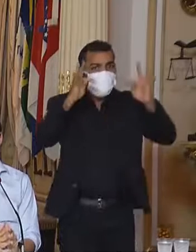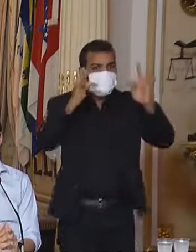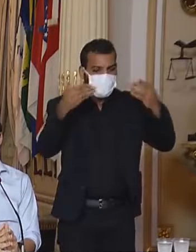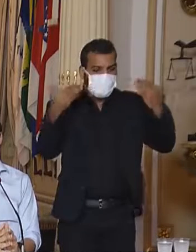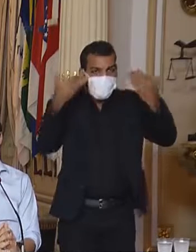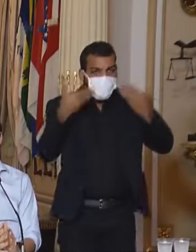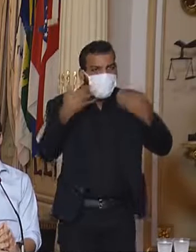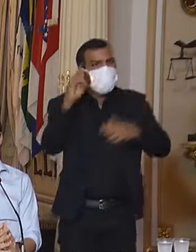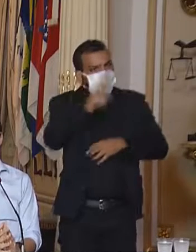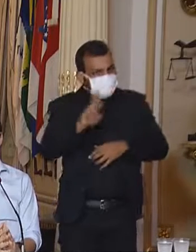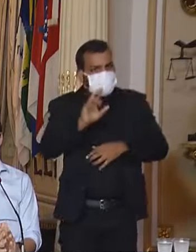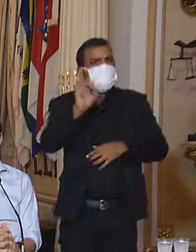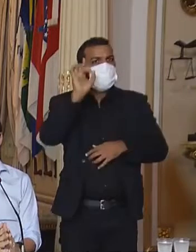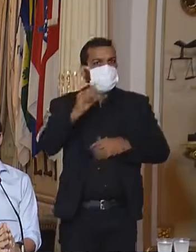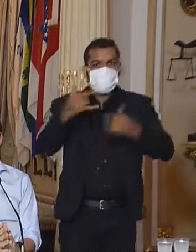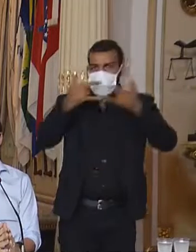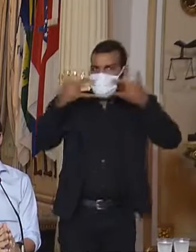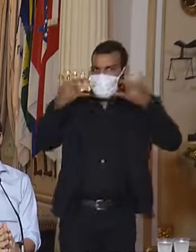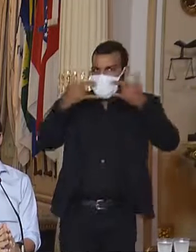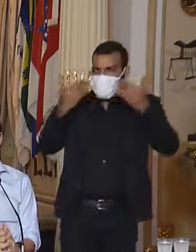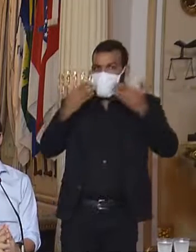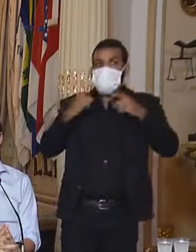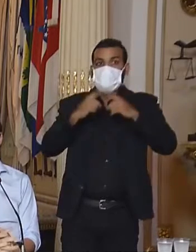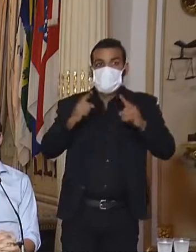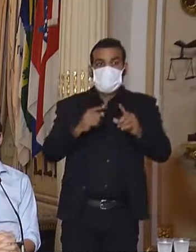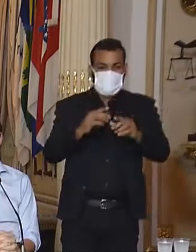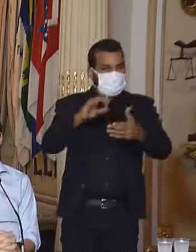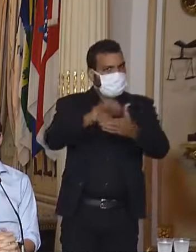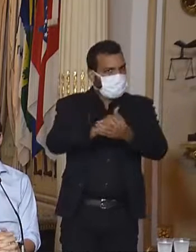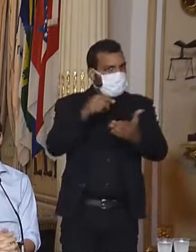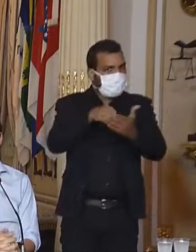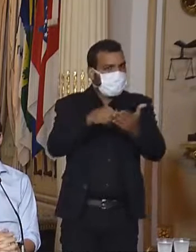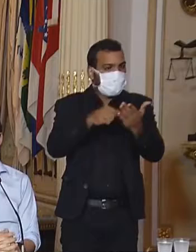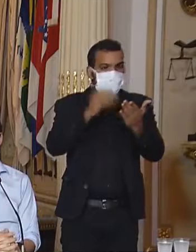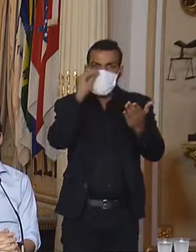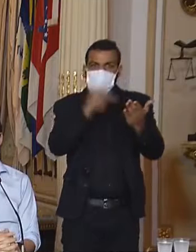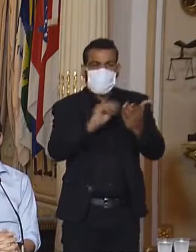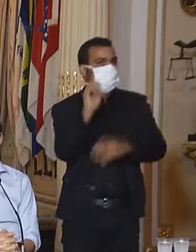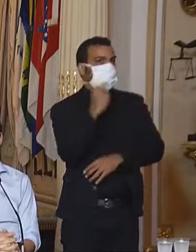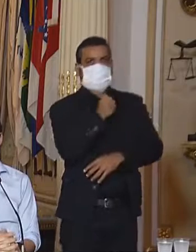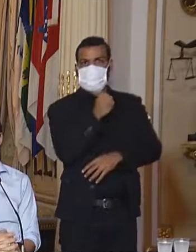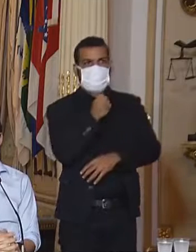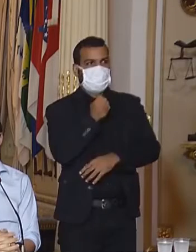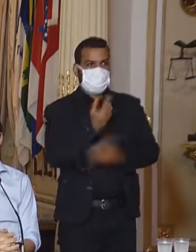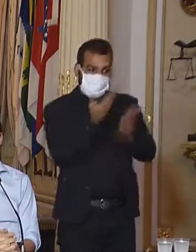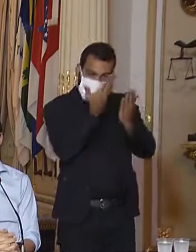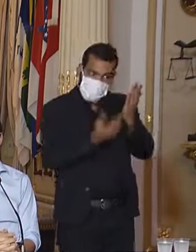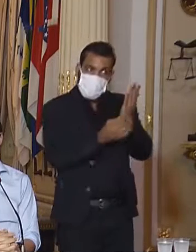máscara, mas não se pode descuidar da higiene das mãos, das medidas